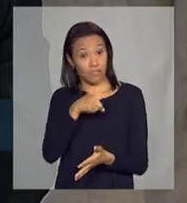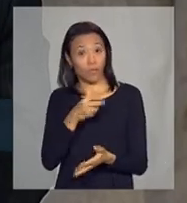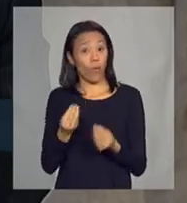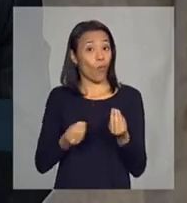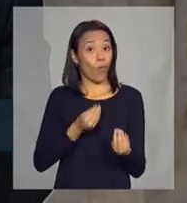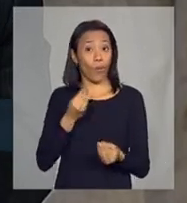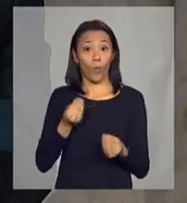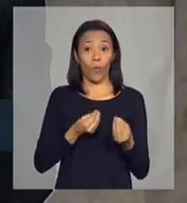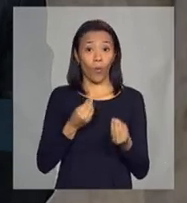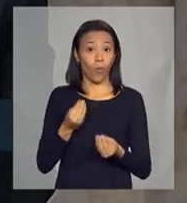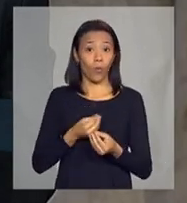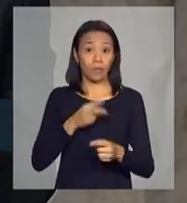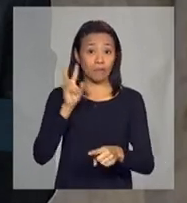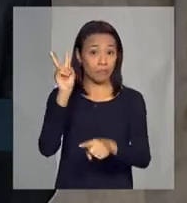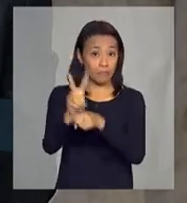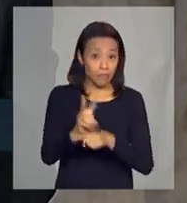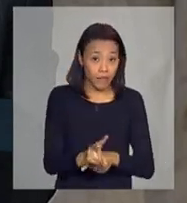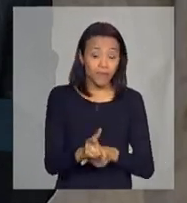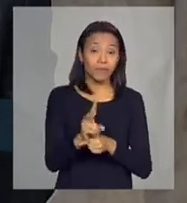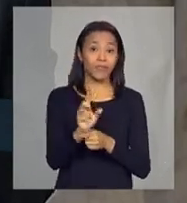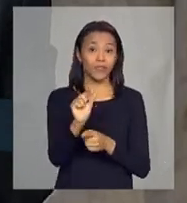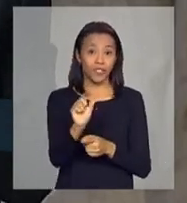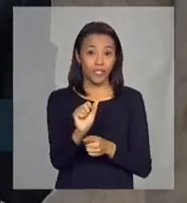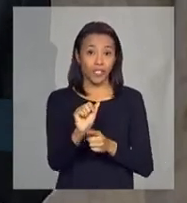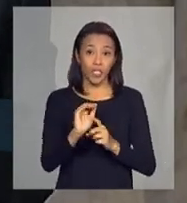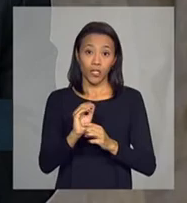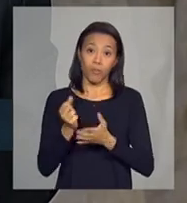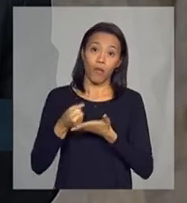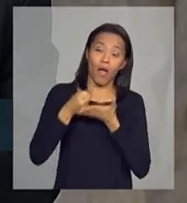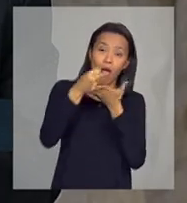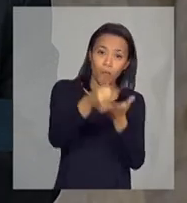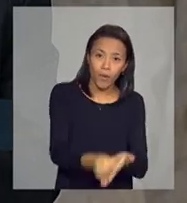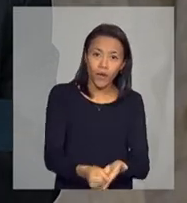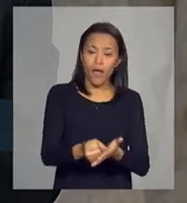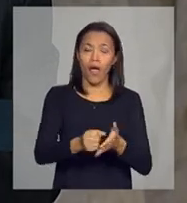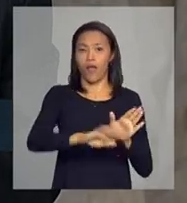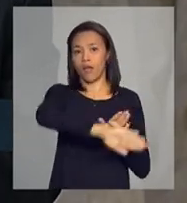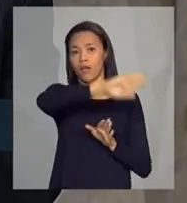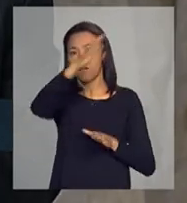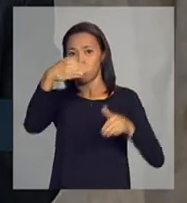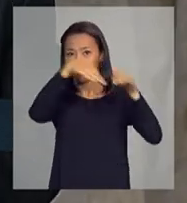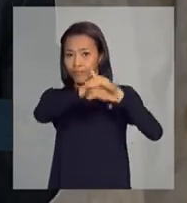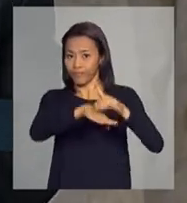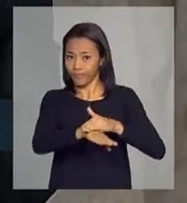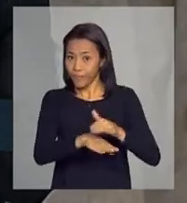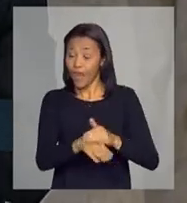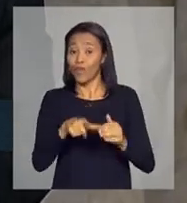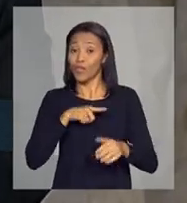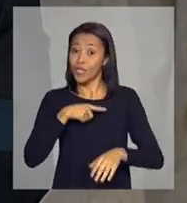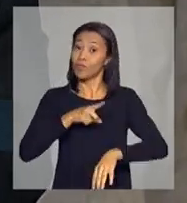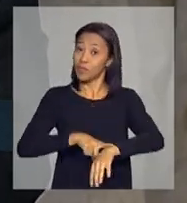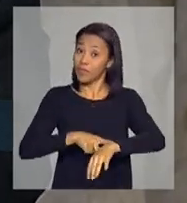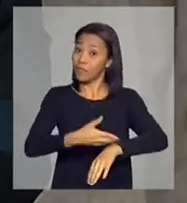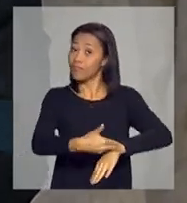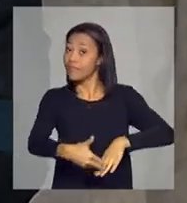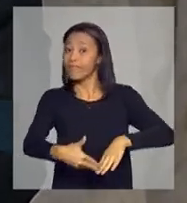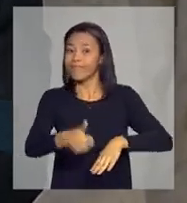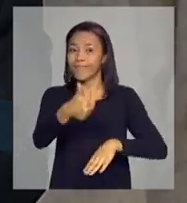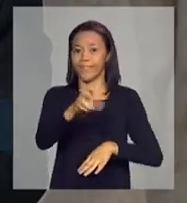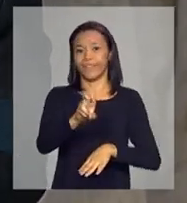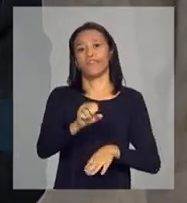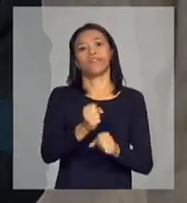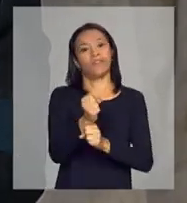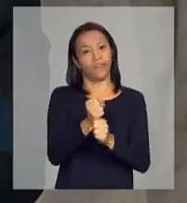crédito para armazenagem. Nós temos um prazo de 15 anos. Obviamente que o agente financeiro, ao